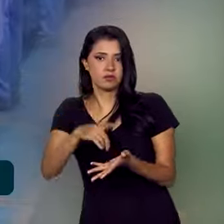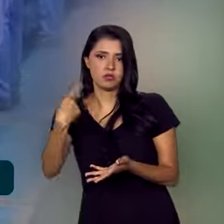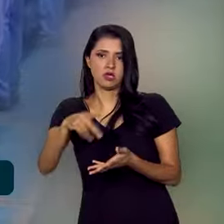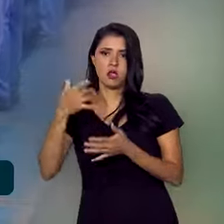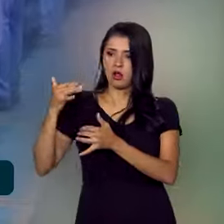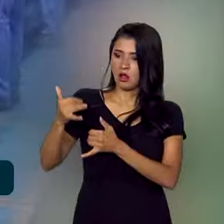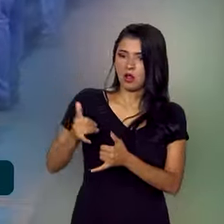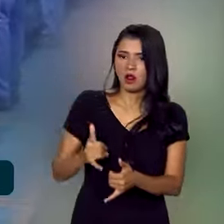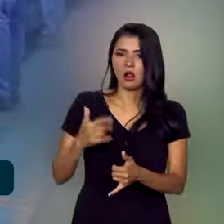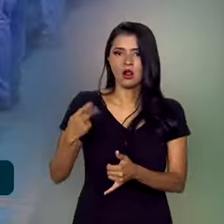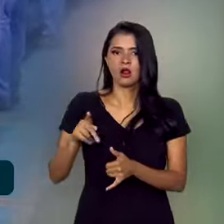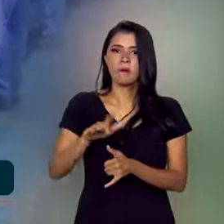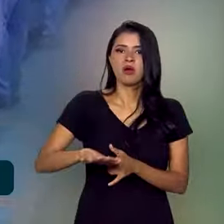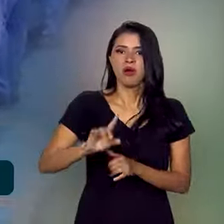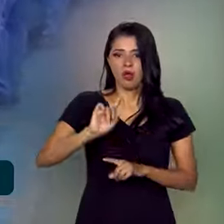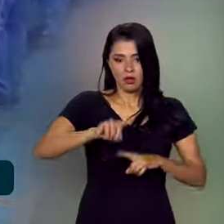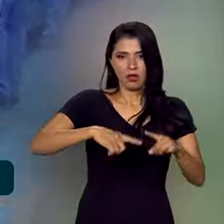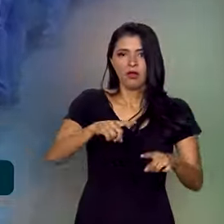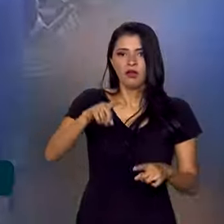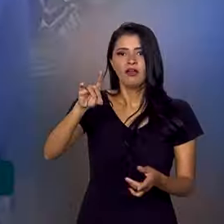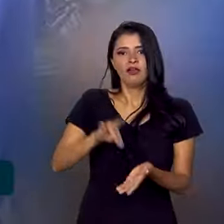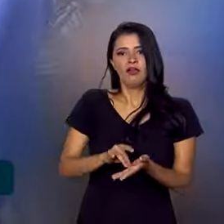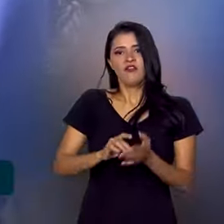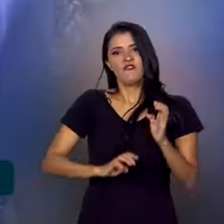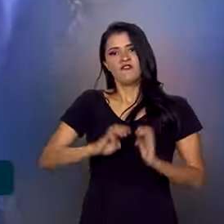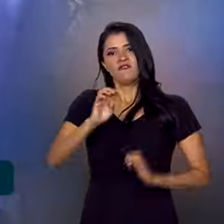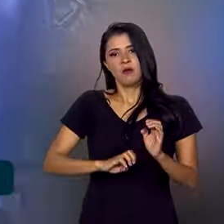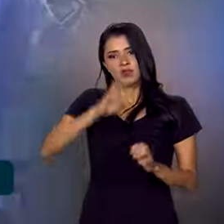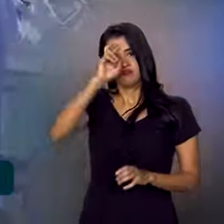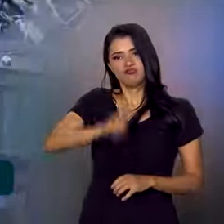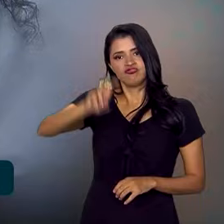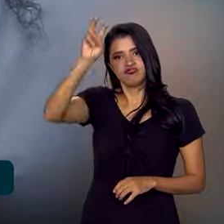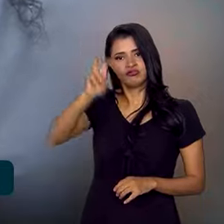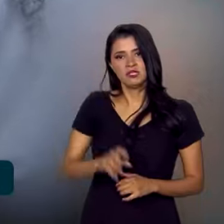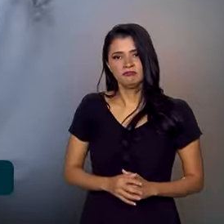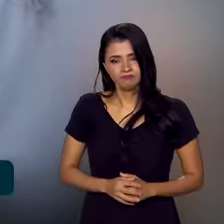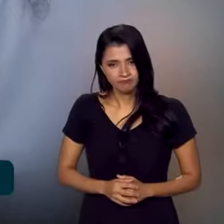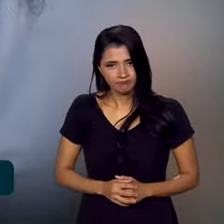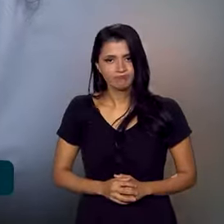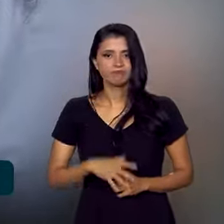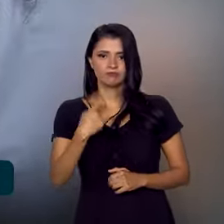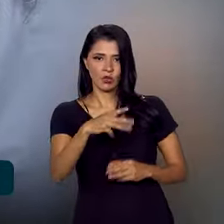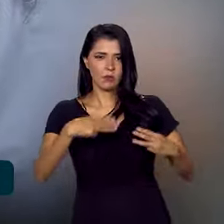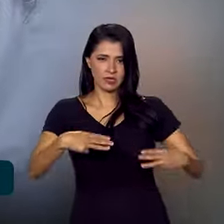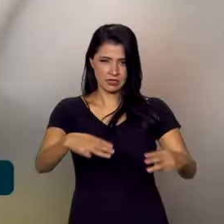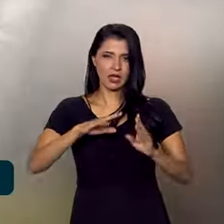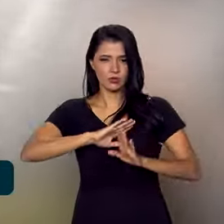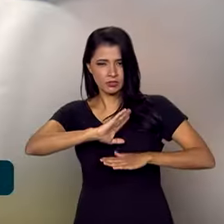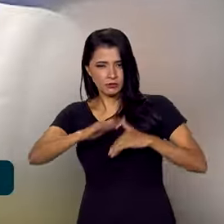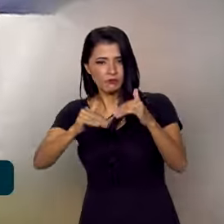energética para se transformarem em fábricas inteligentes. De acordo com o Ministério do